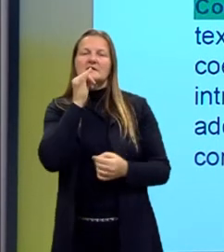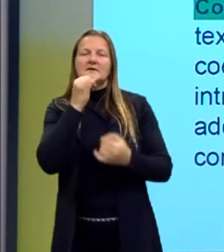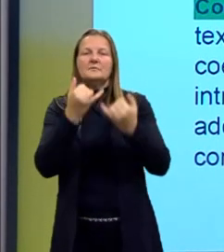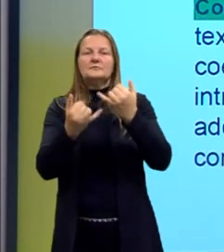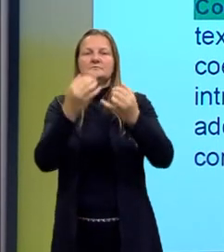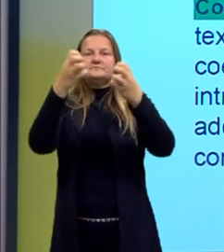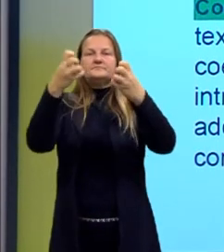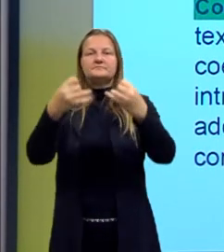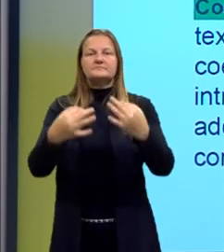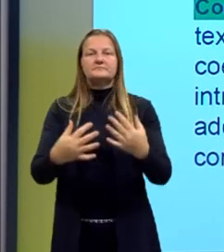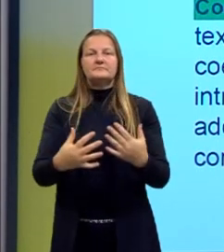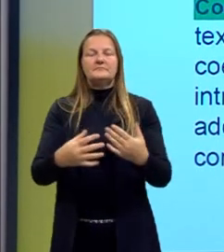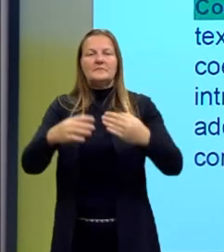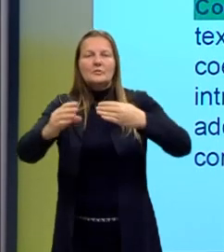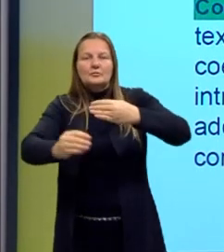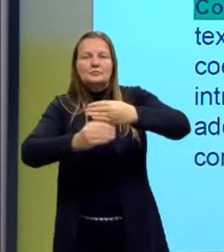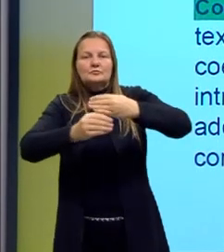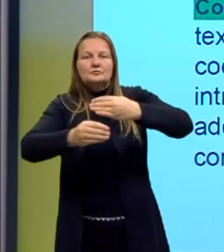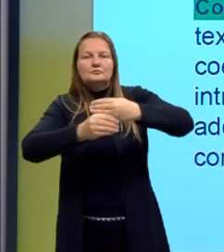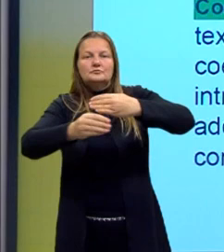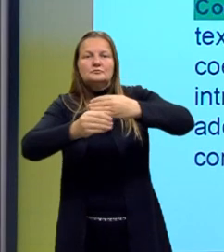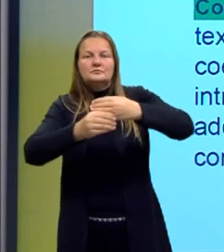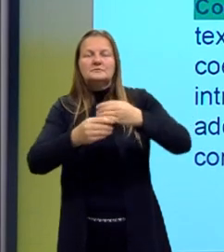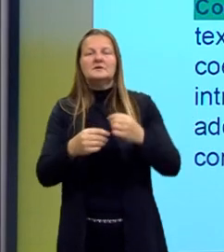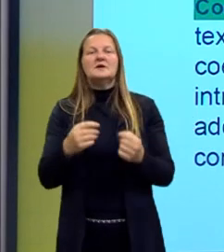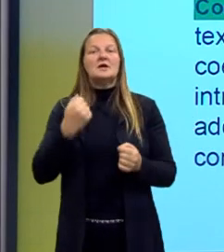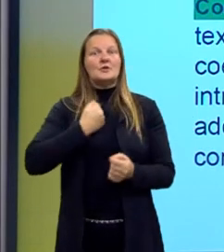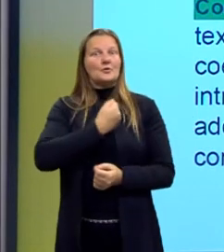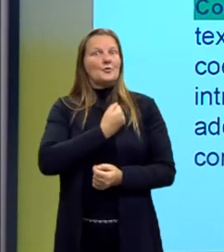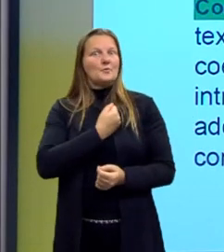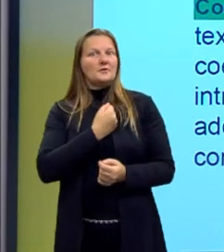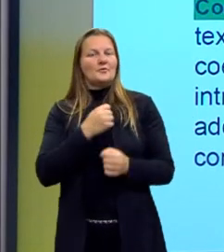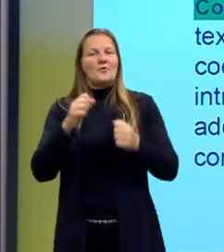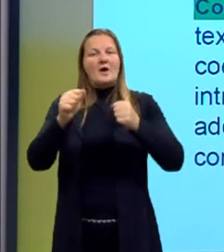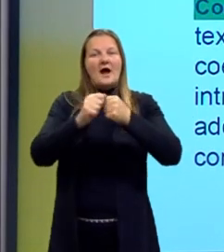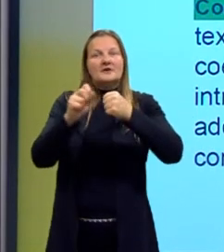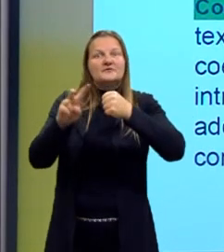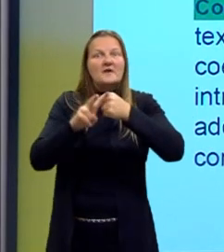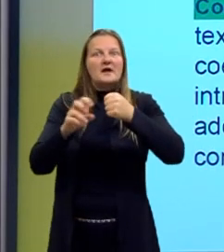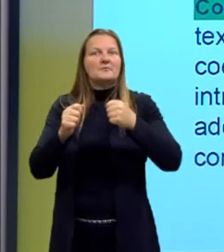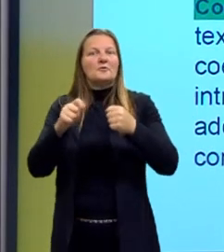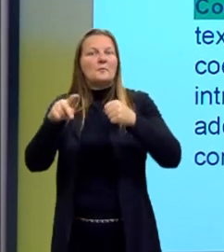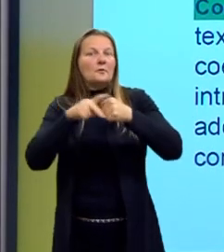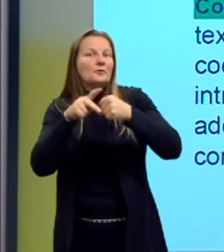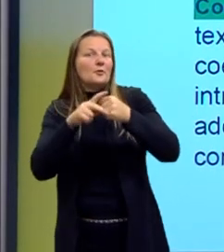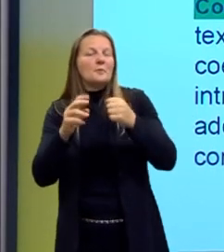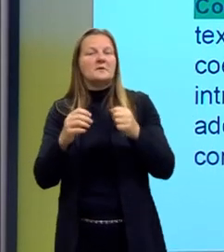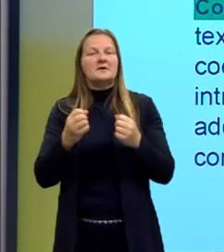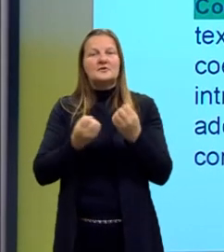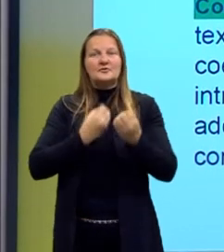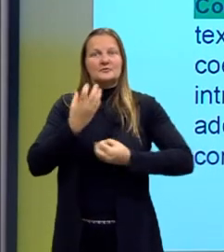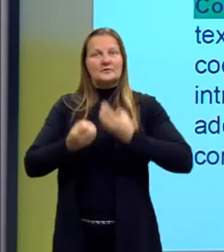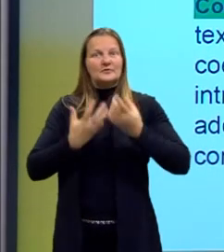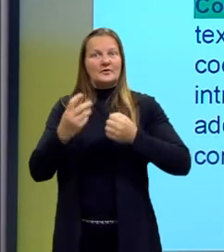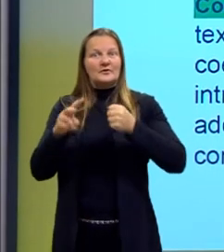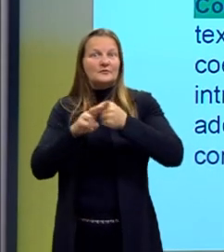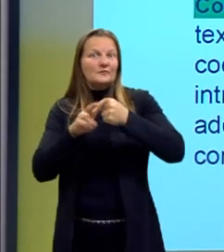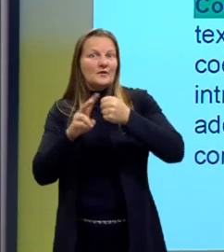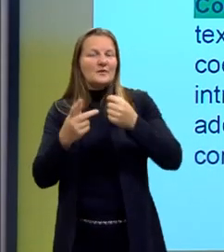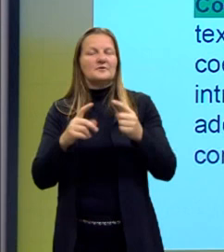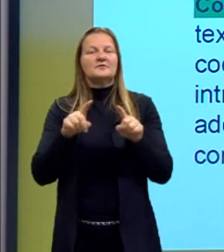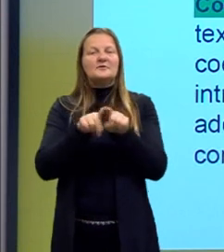exemplo, acrescentar artigos, numerais, advérbios, pronomes, expressões adverbiais,